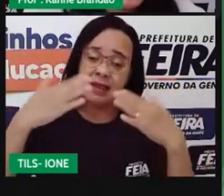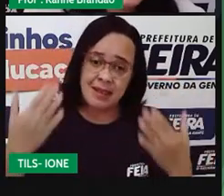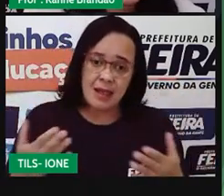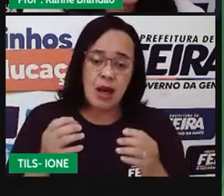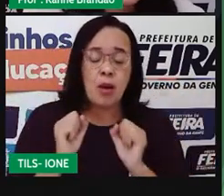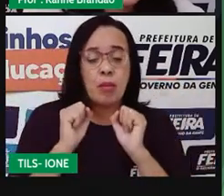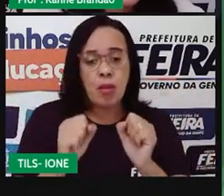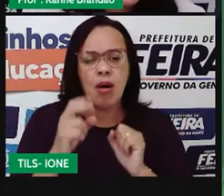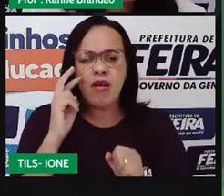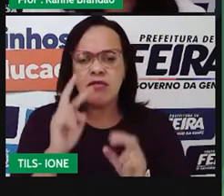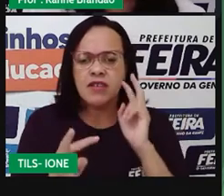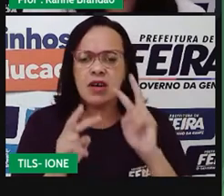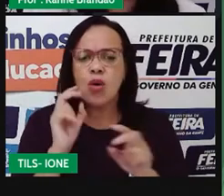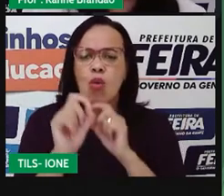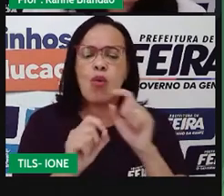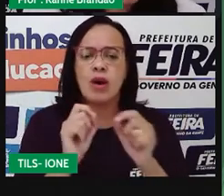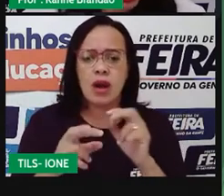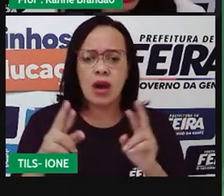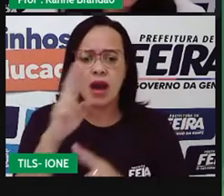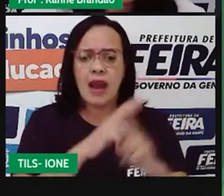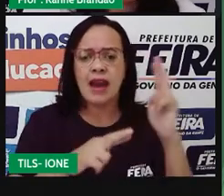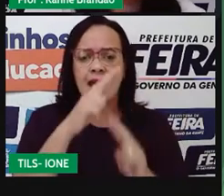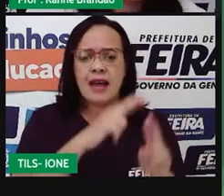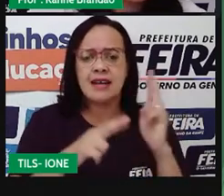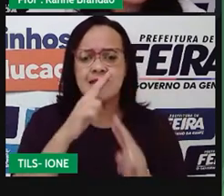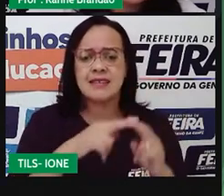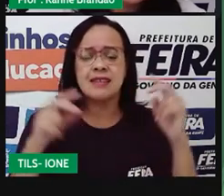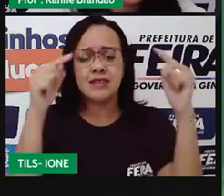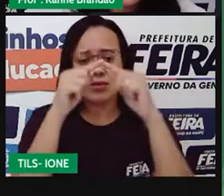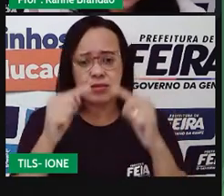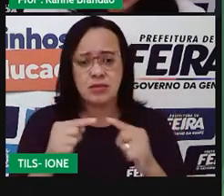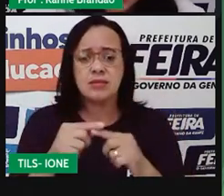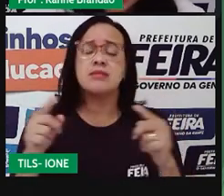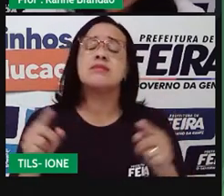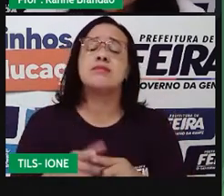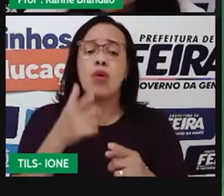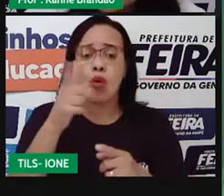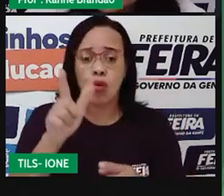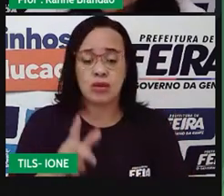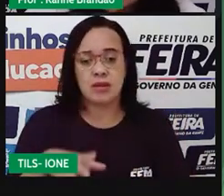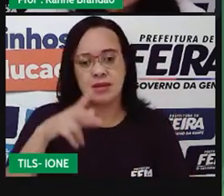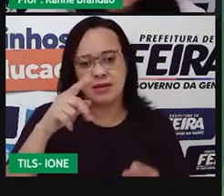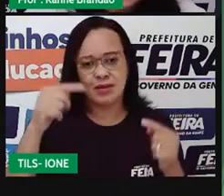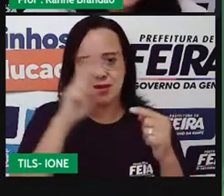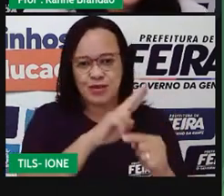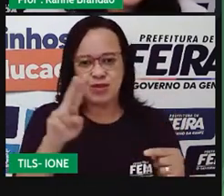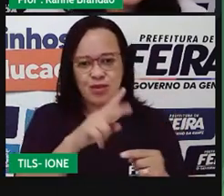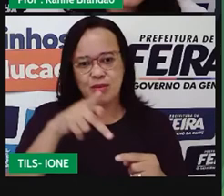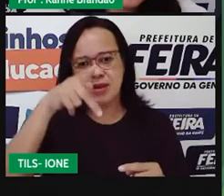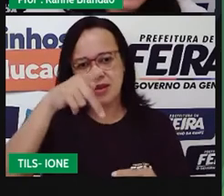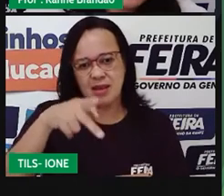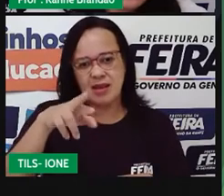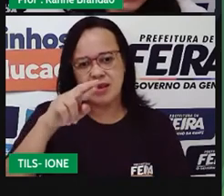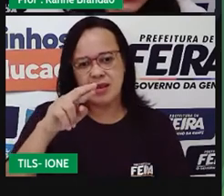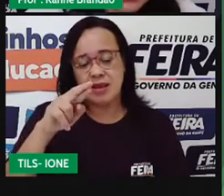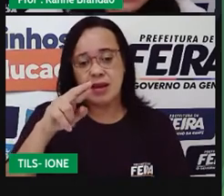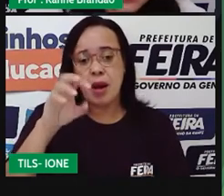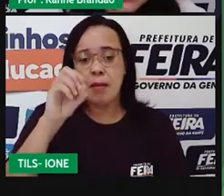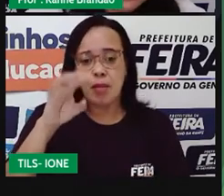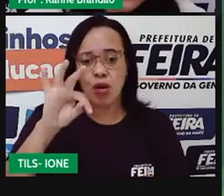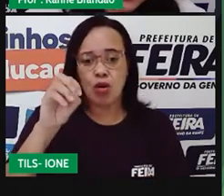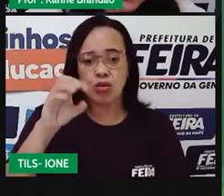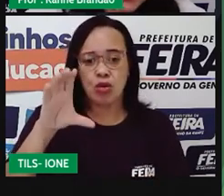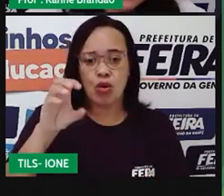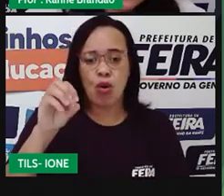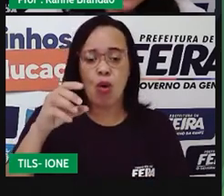outro tipo de relação aí, que é a protocooperação. Tranquilo? E agora, olha